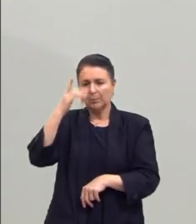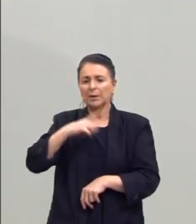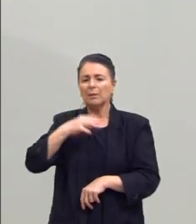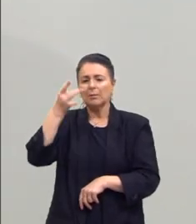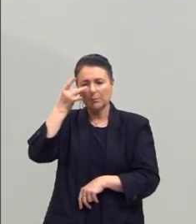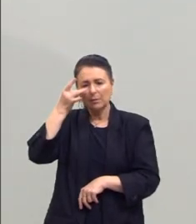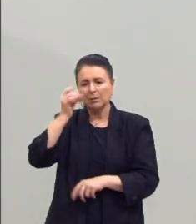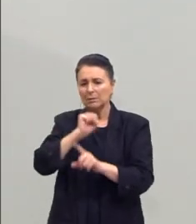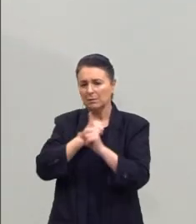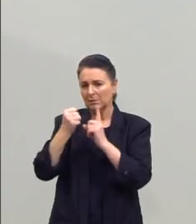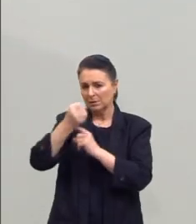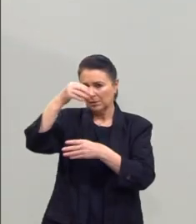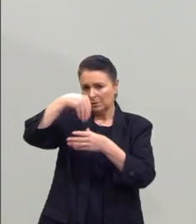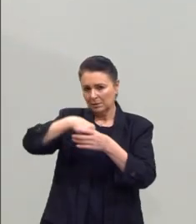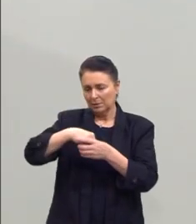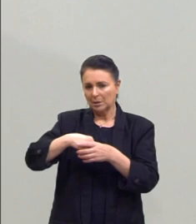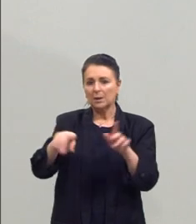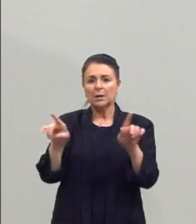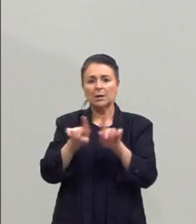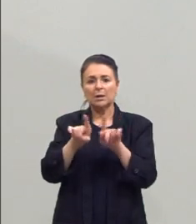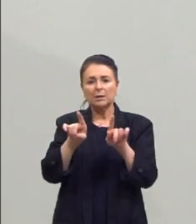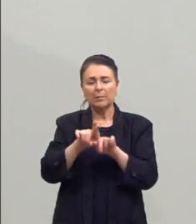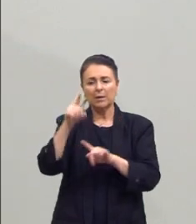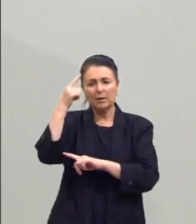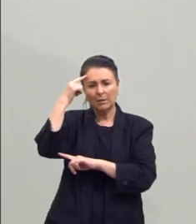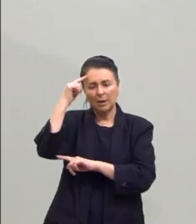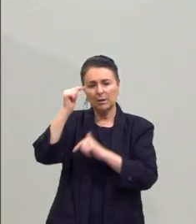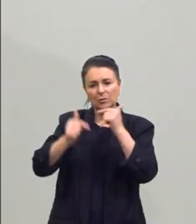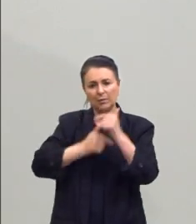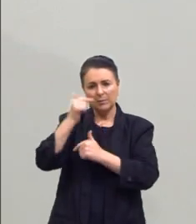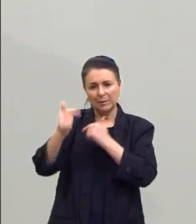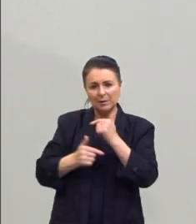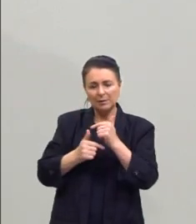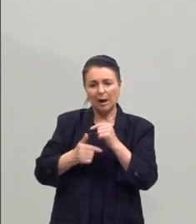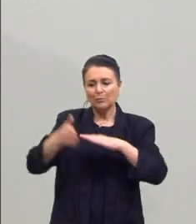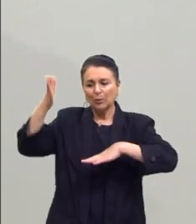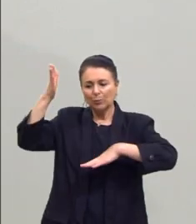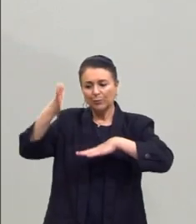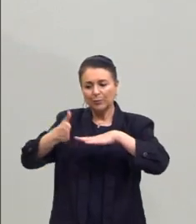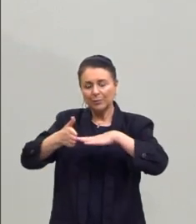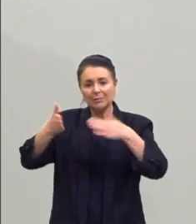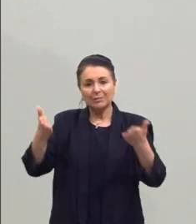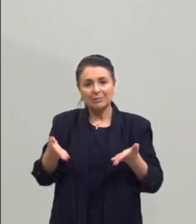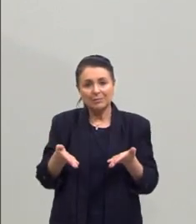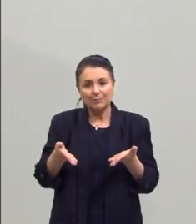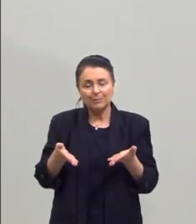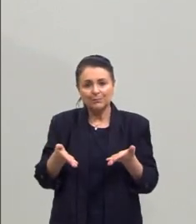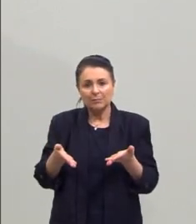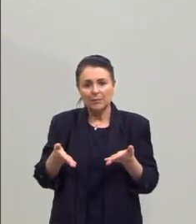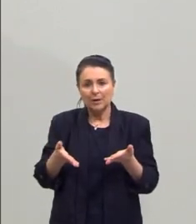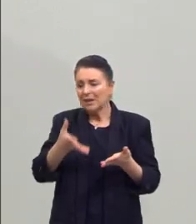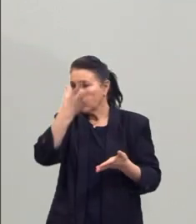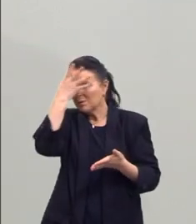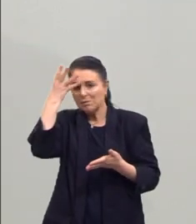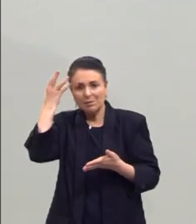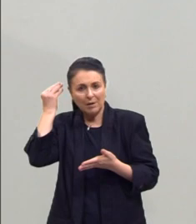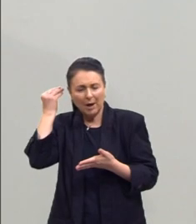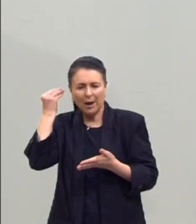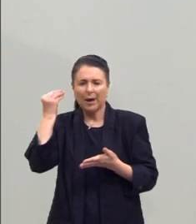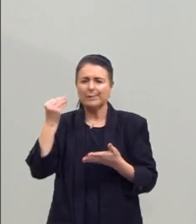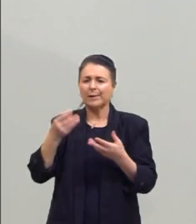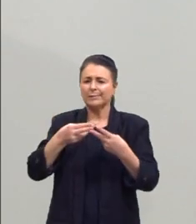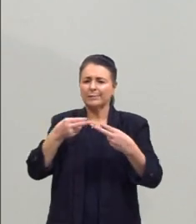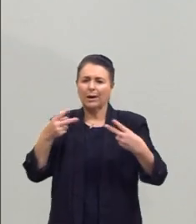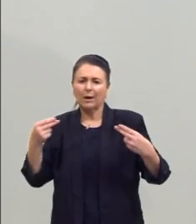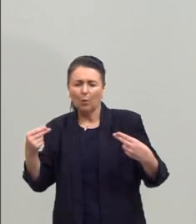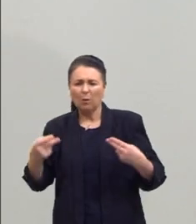tenho, por um outro viés, a ideia de pensar no trabalho da contemporaneidade. Então, esquece essa rotina